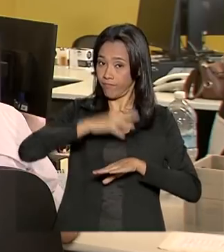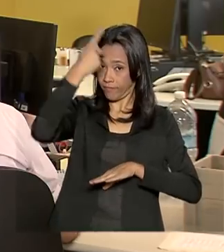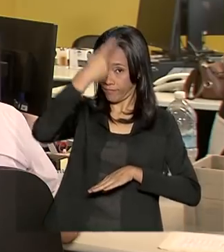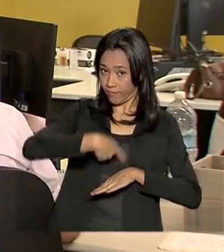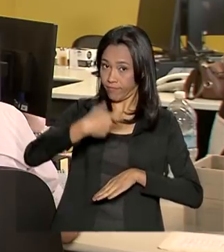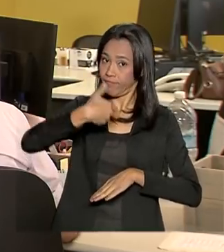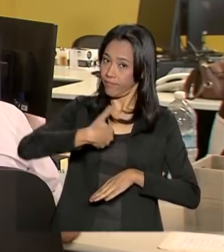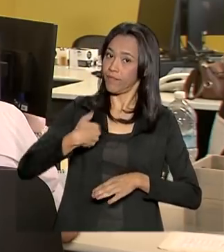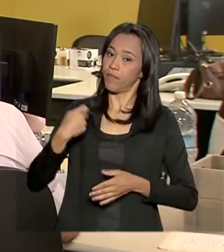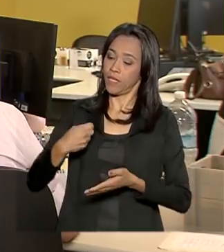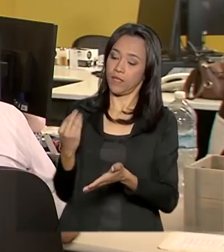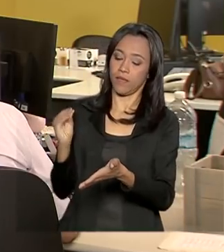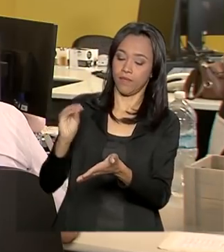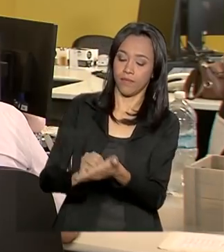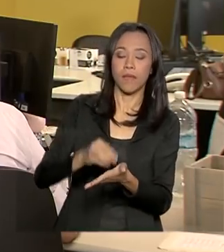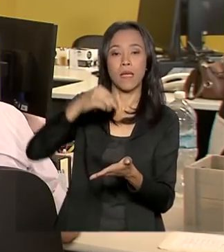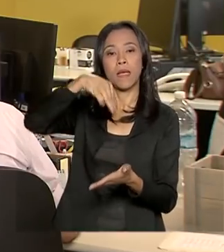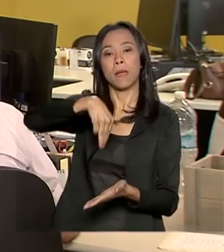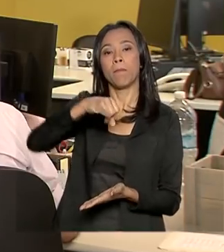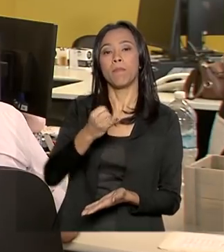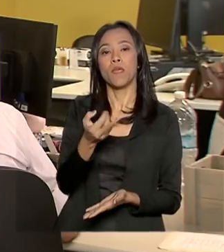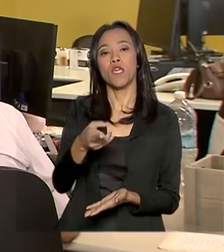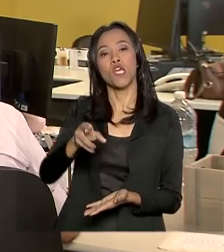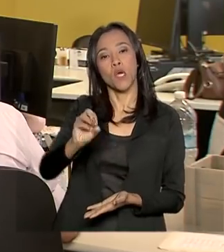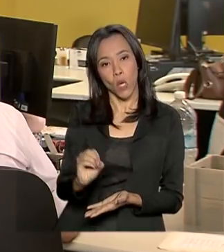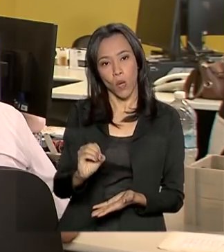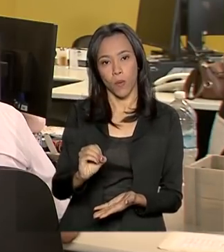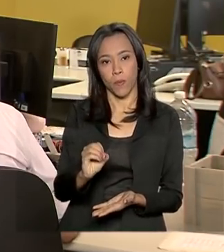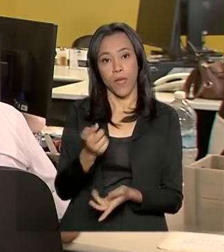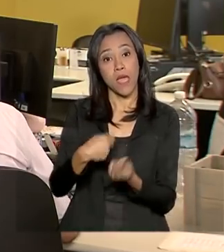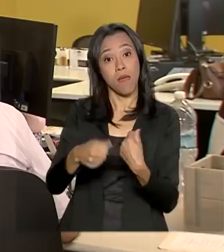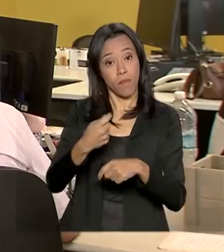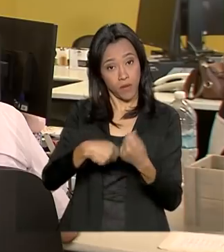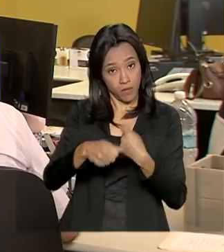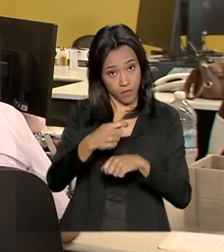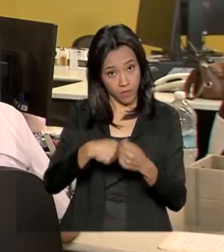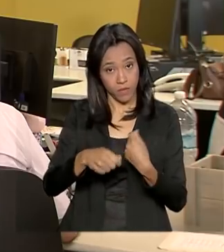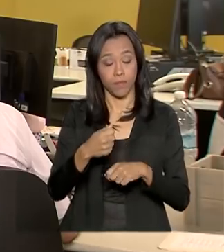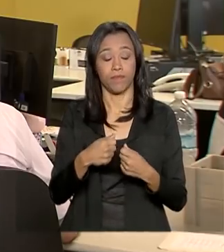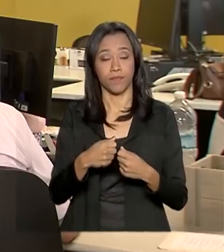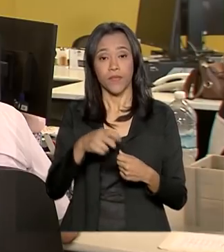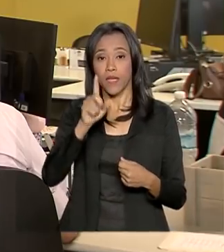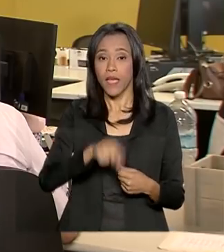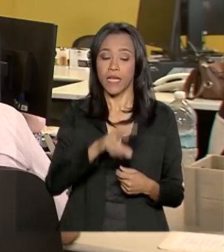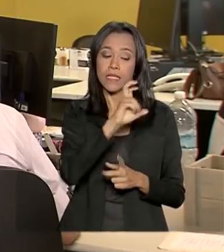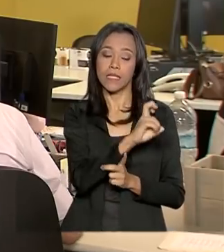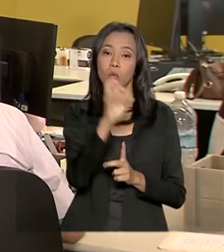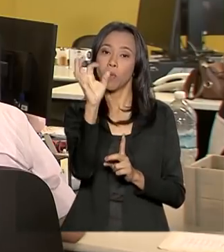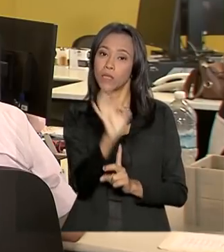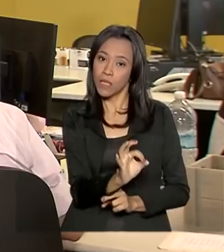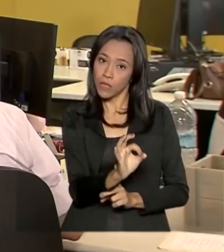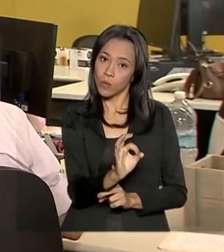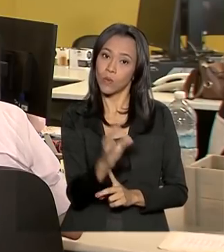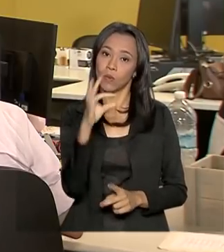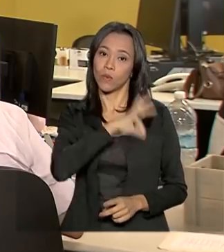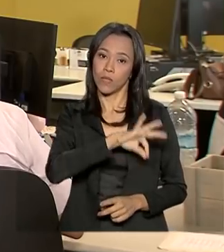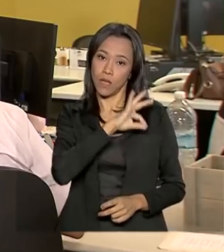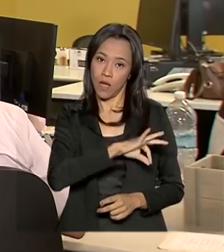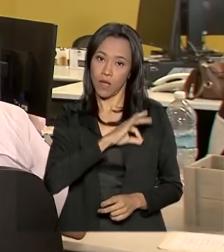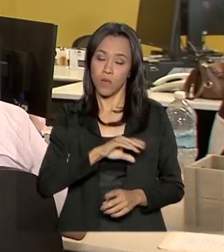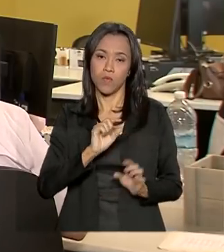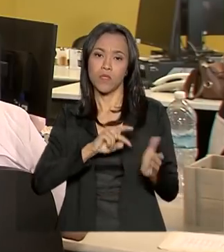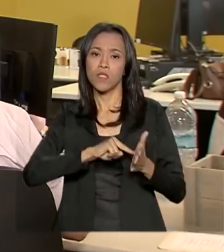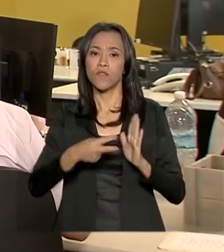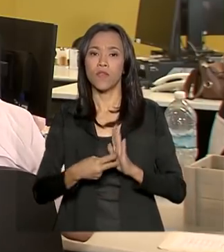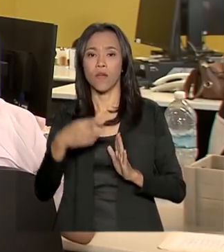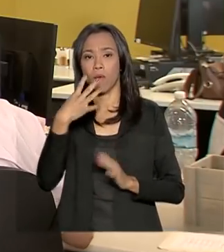Ele deve se declarar microempreendedor individual. A contribuição mínima corresponde a 5% do salário mínimo, ou seja, R$